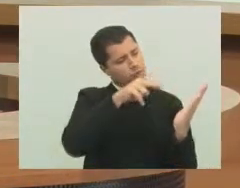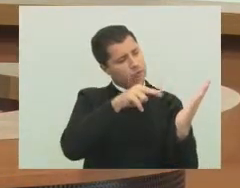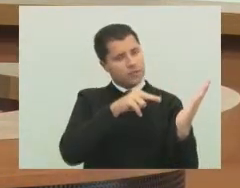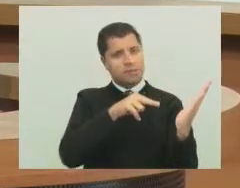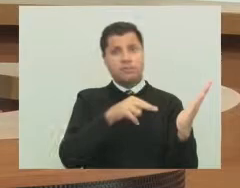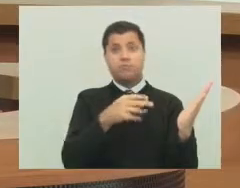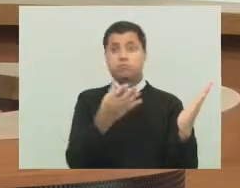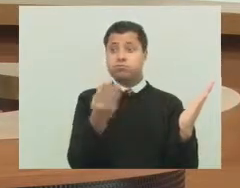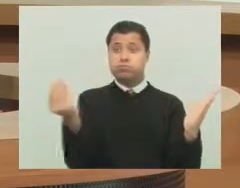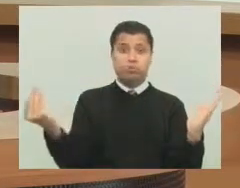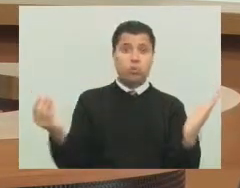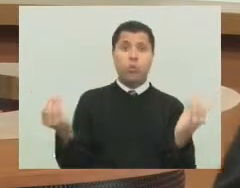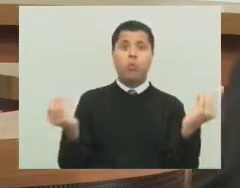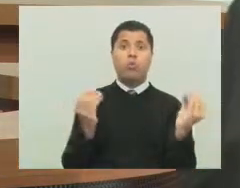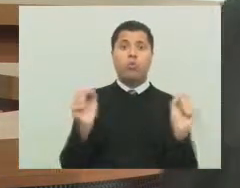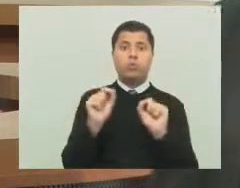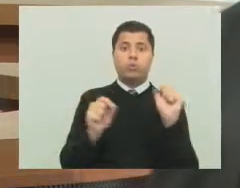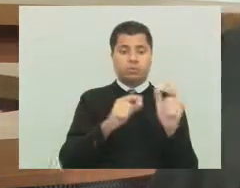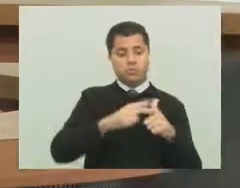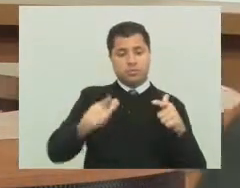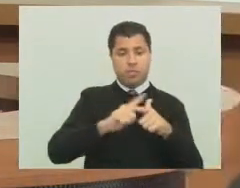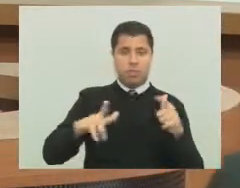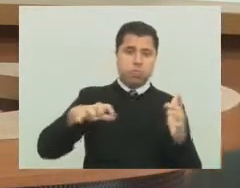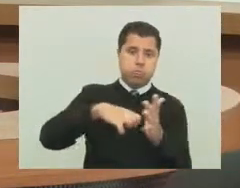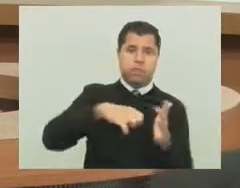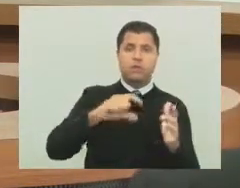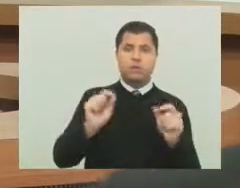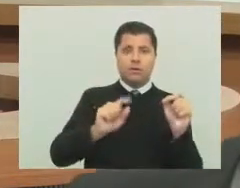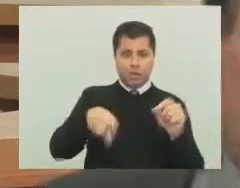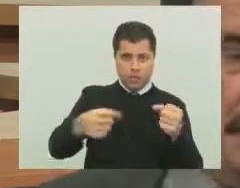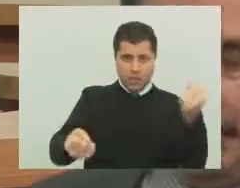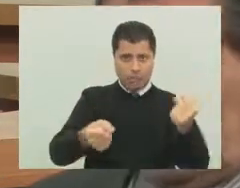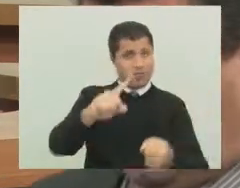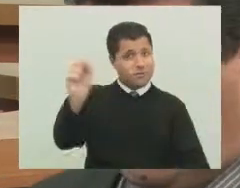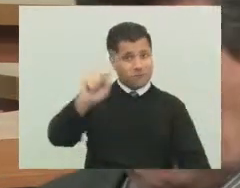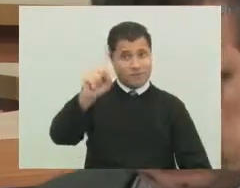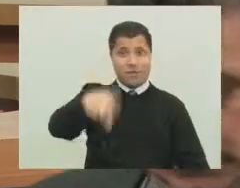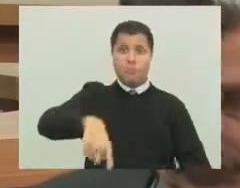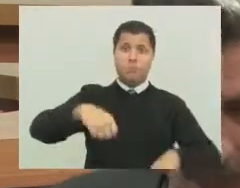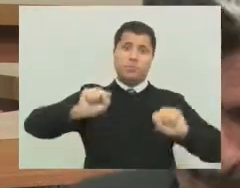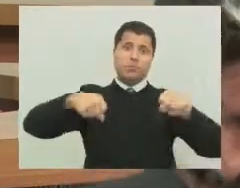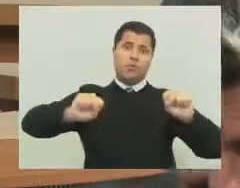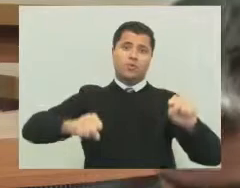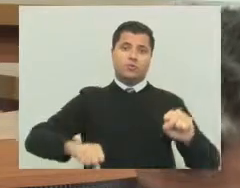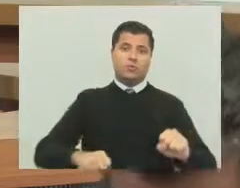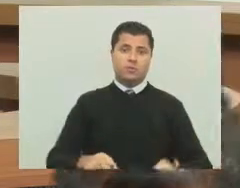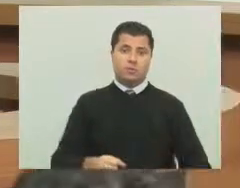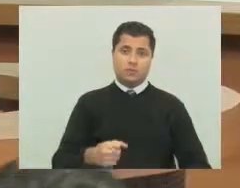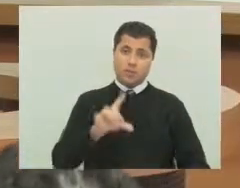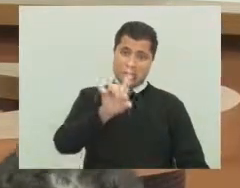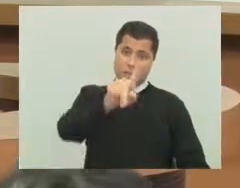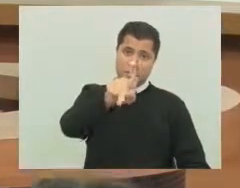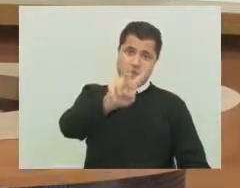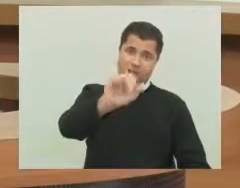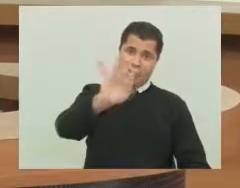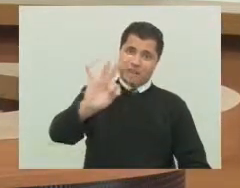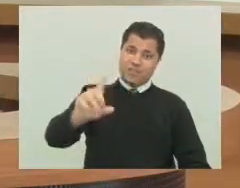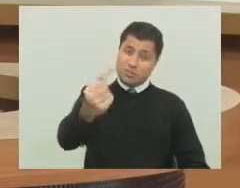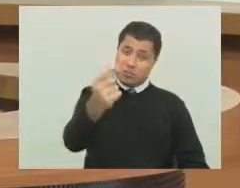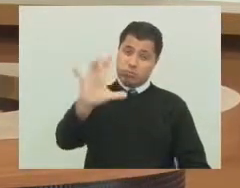do DPVAT é gasto com acidentes de motocicletas. 75